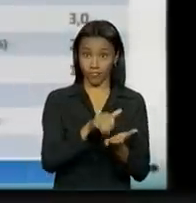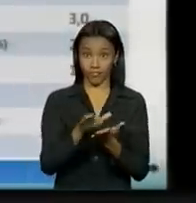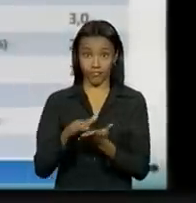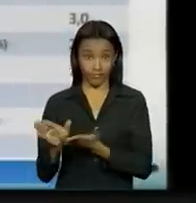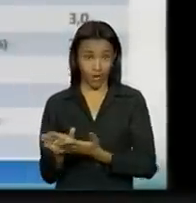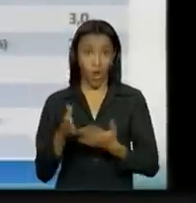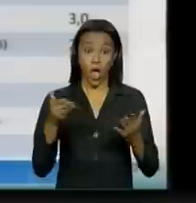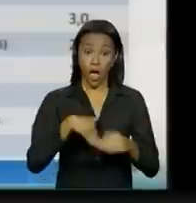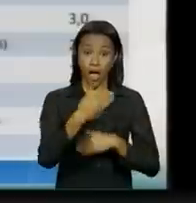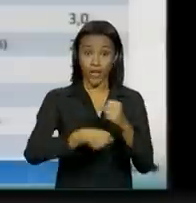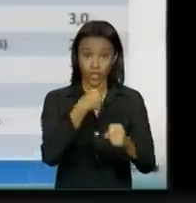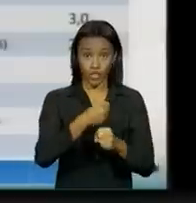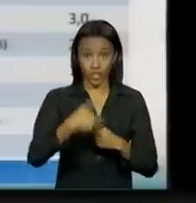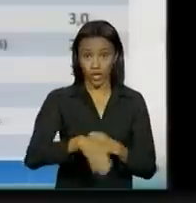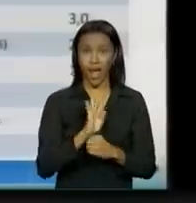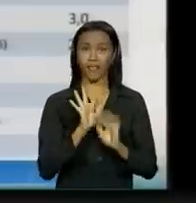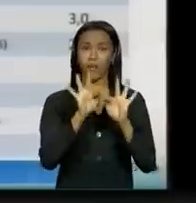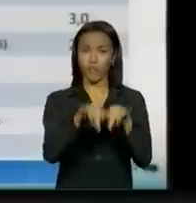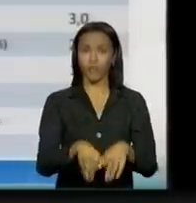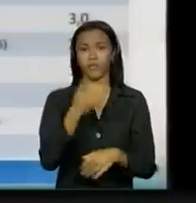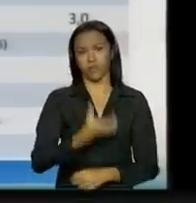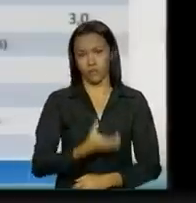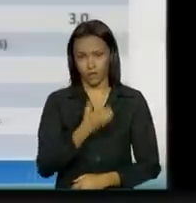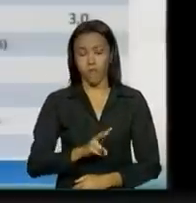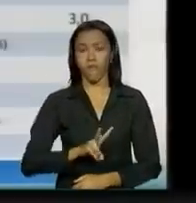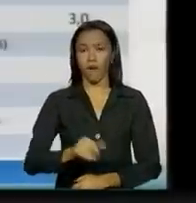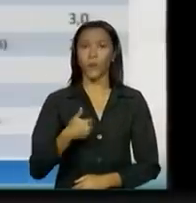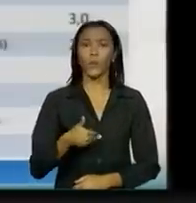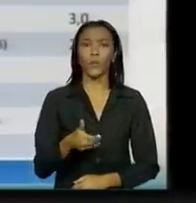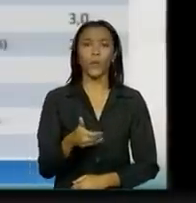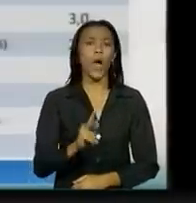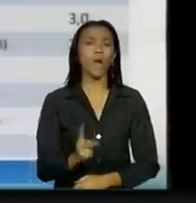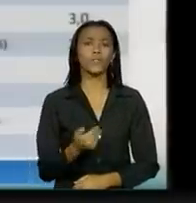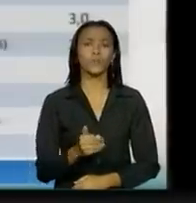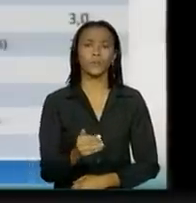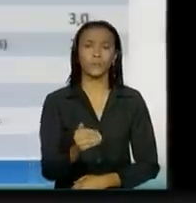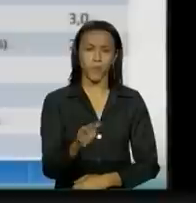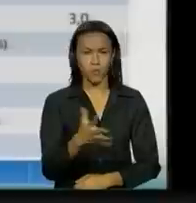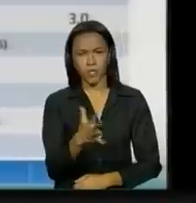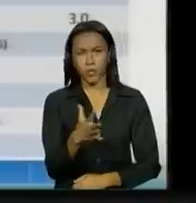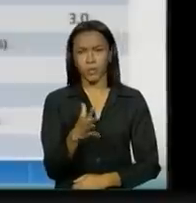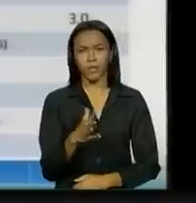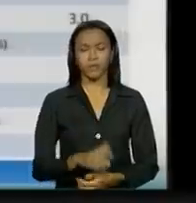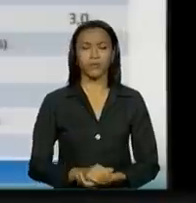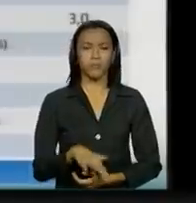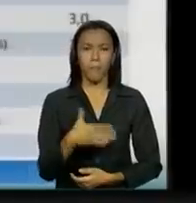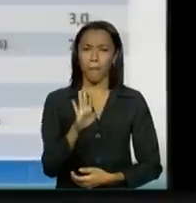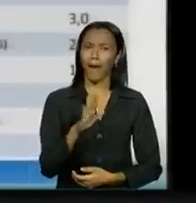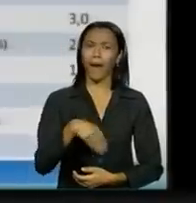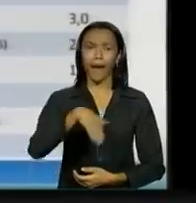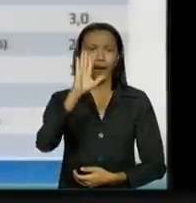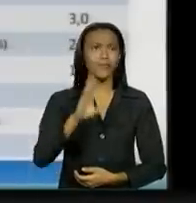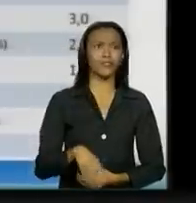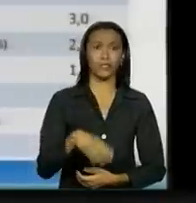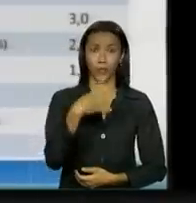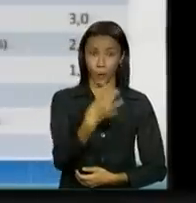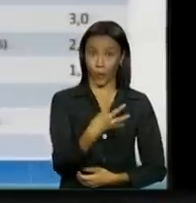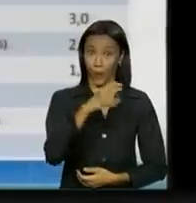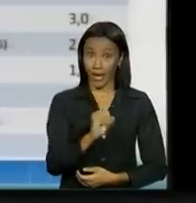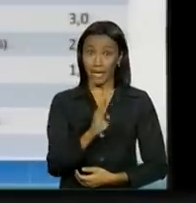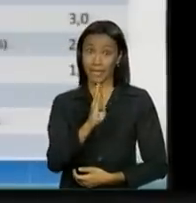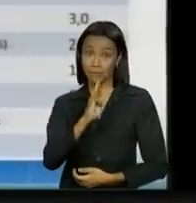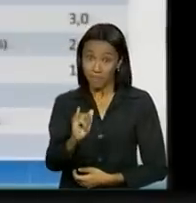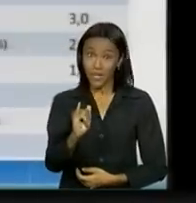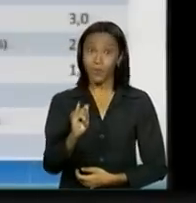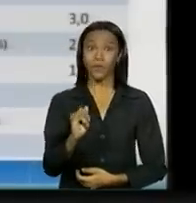Este ano, até o final do ano, deveremos perfazer um total de mais de 40 bilhões em